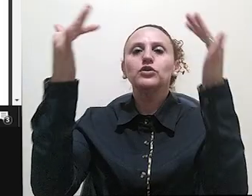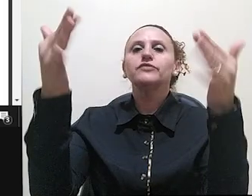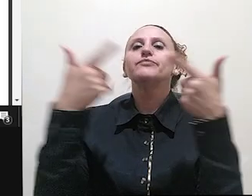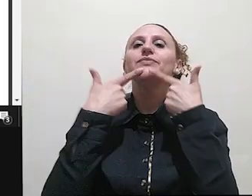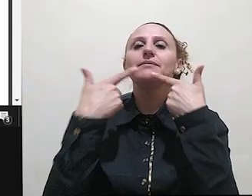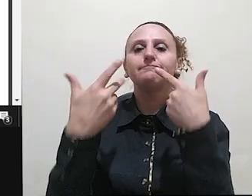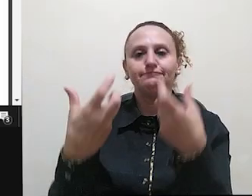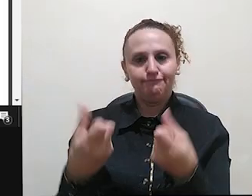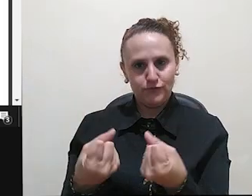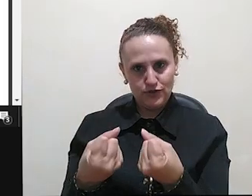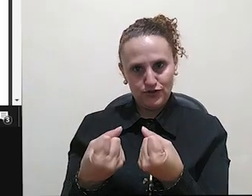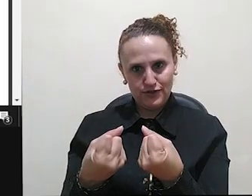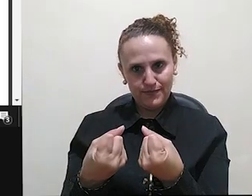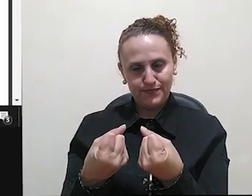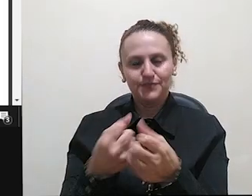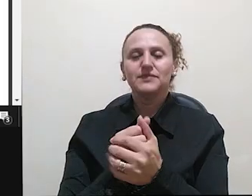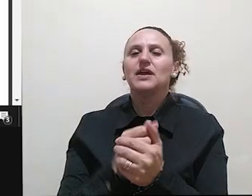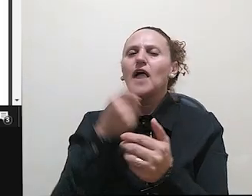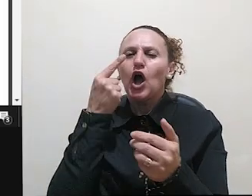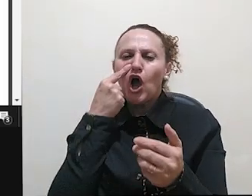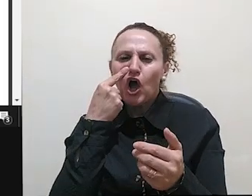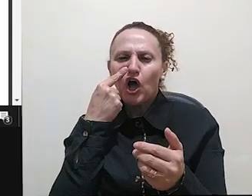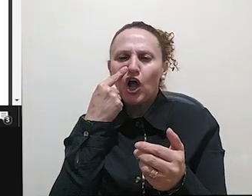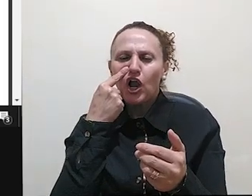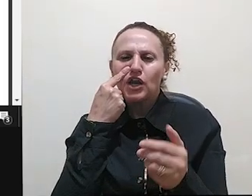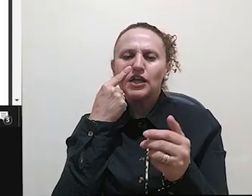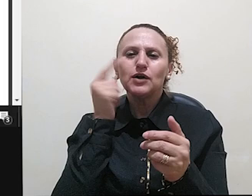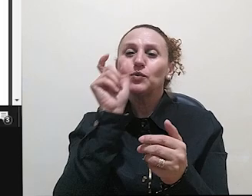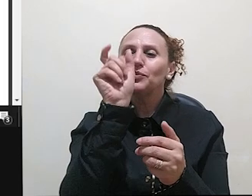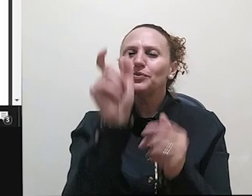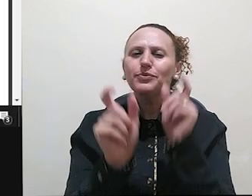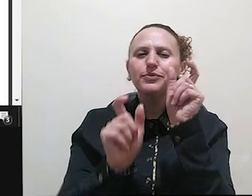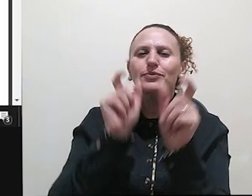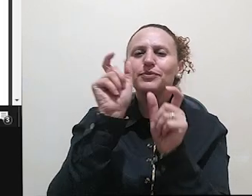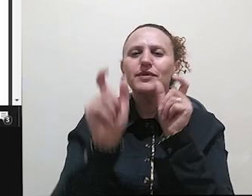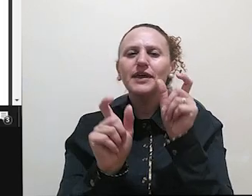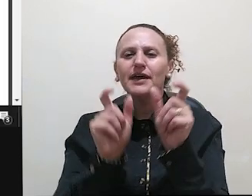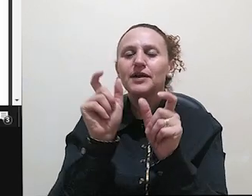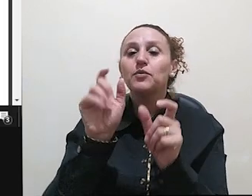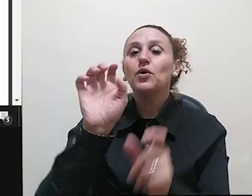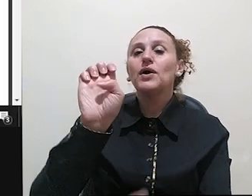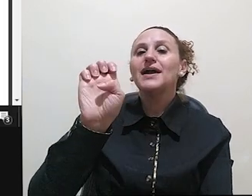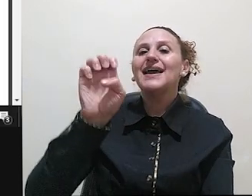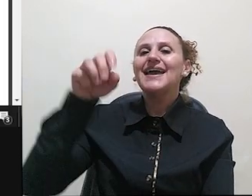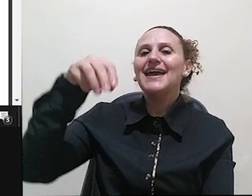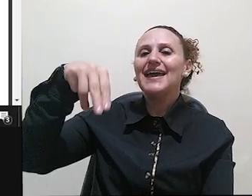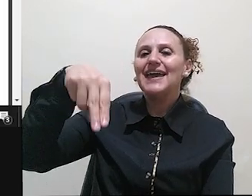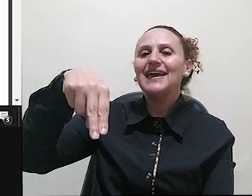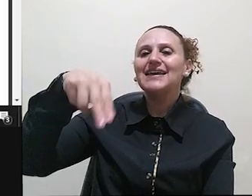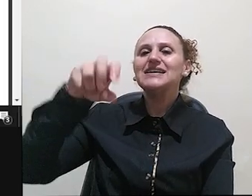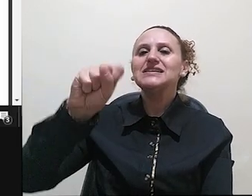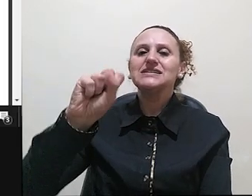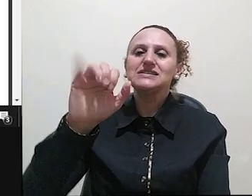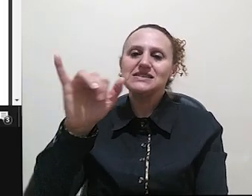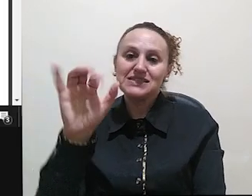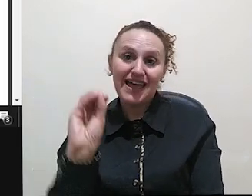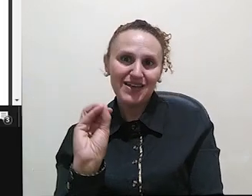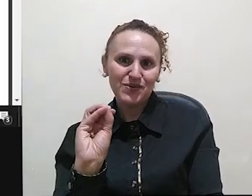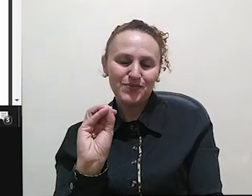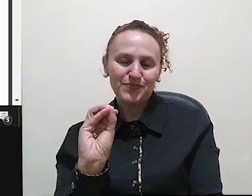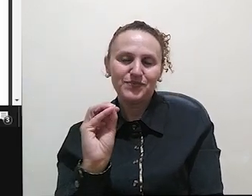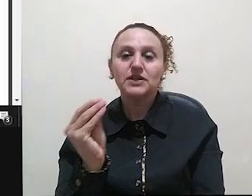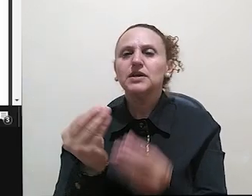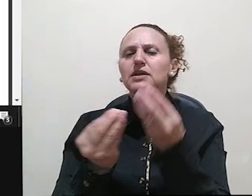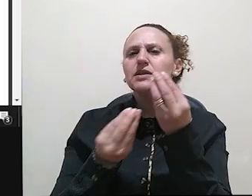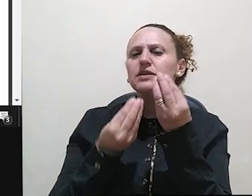ocupação do termo Ensaios. Aí essa parte, vocês têm que falar como o texto é